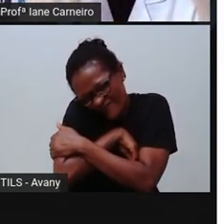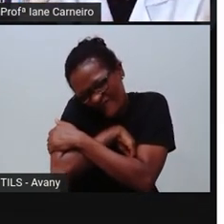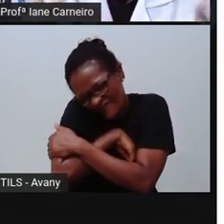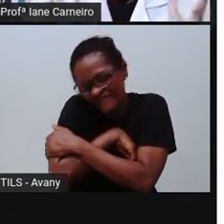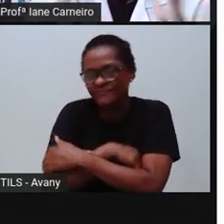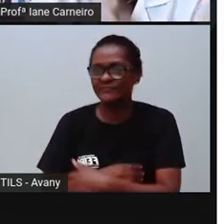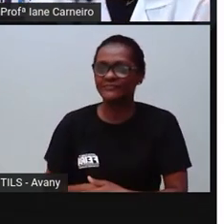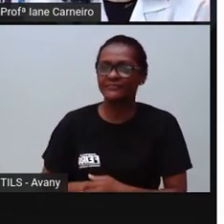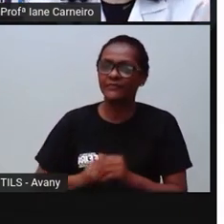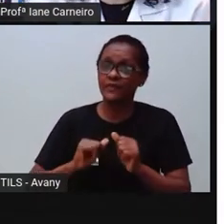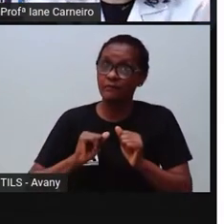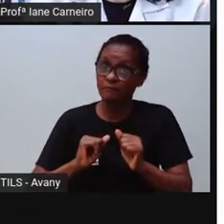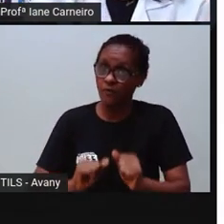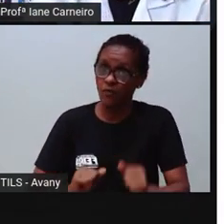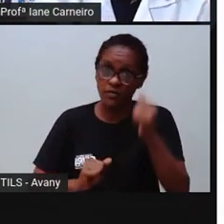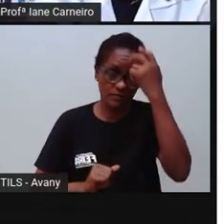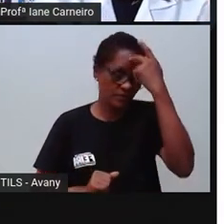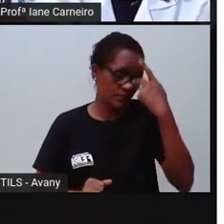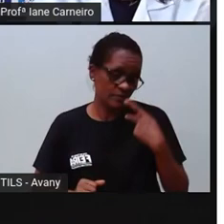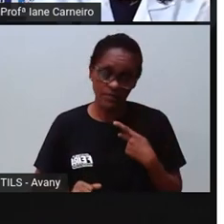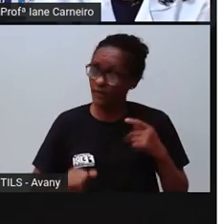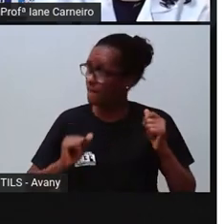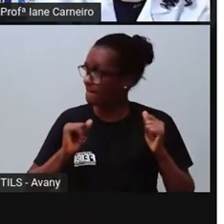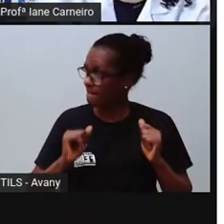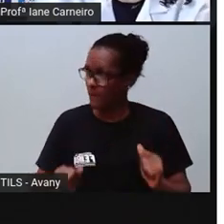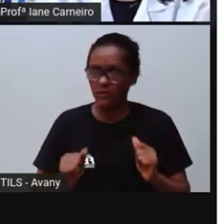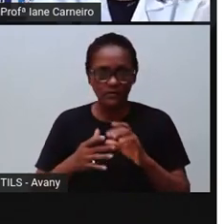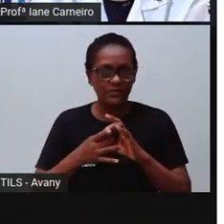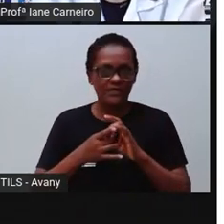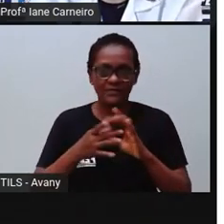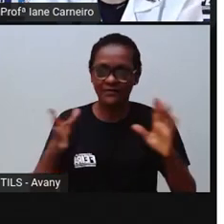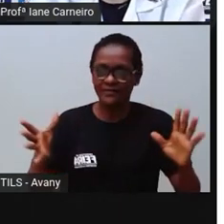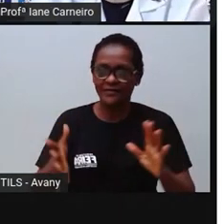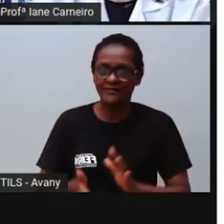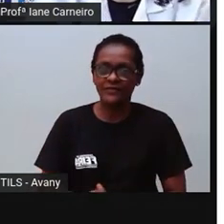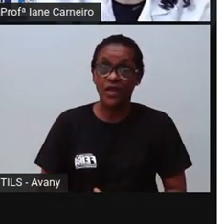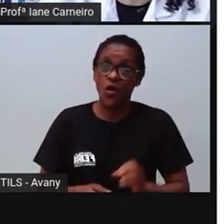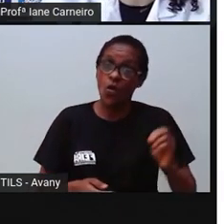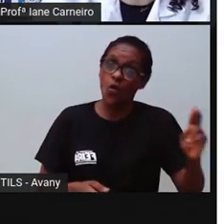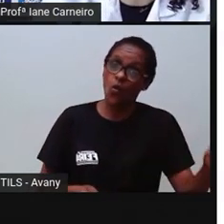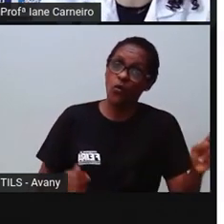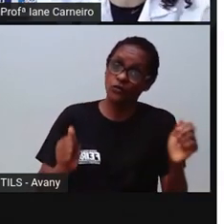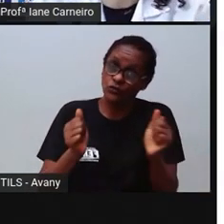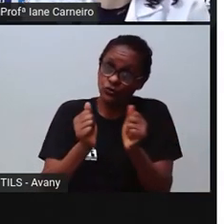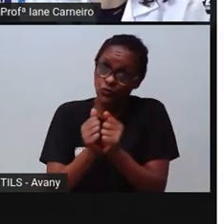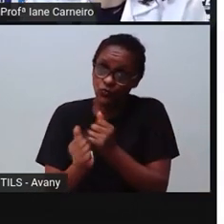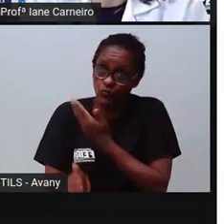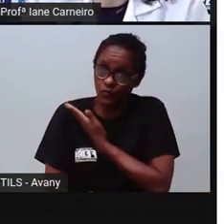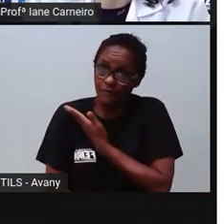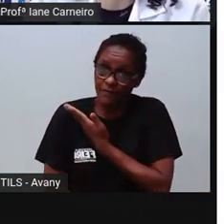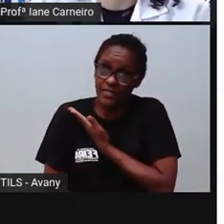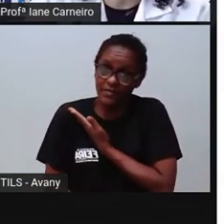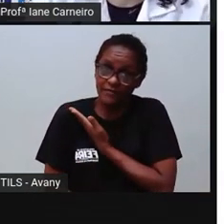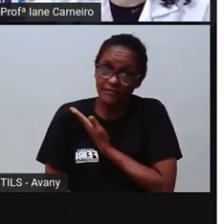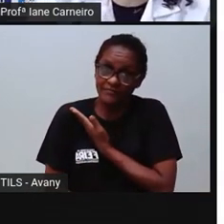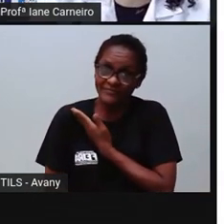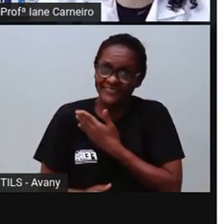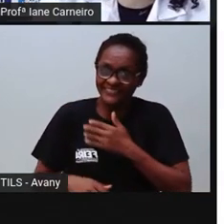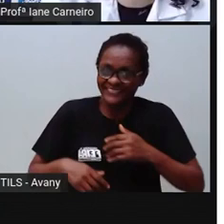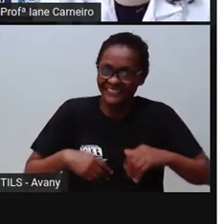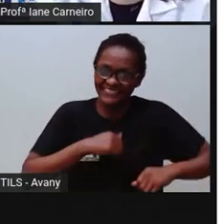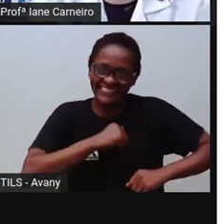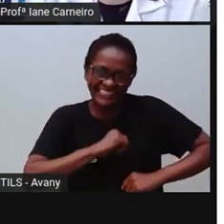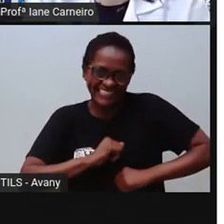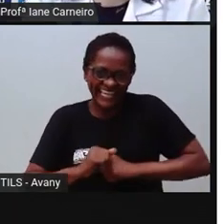diversas coisas sozinhos. Mas também você pode fazer acompanhado, né? Brincar acompanhado. Então, ó, a Pró colocou aqui o